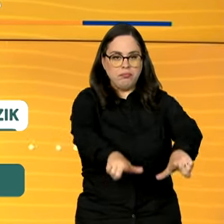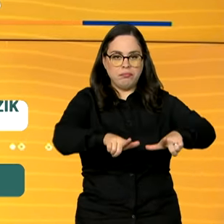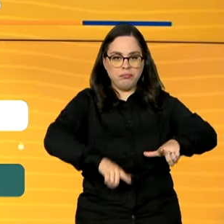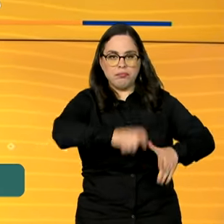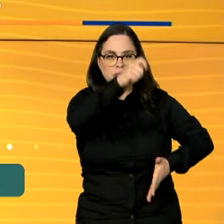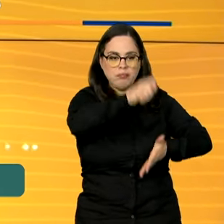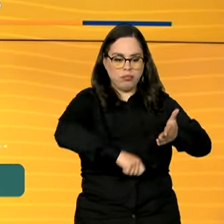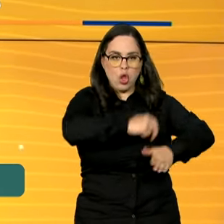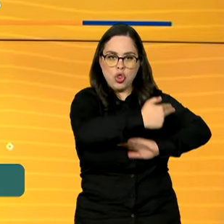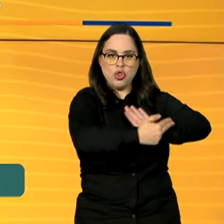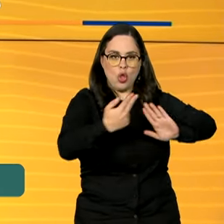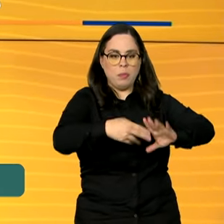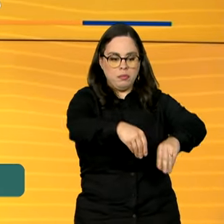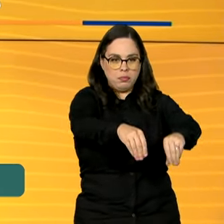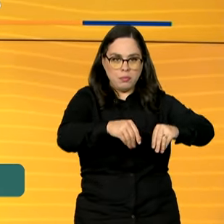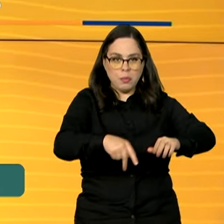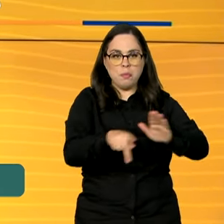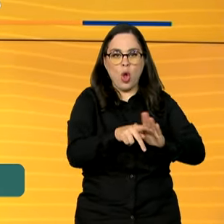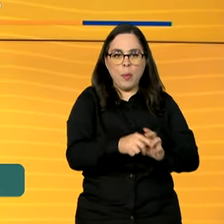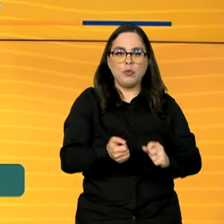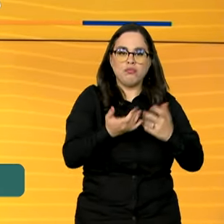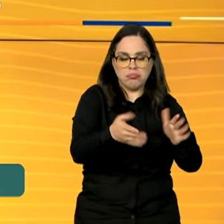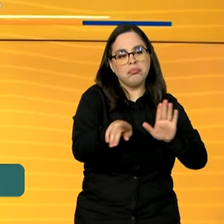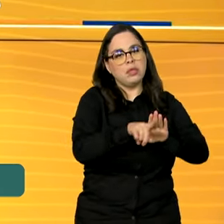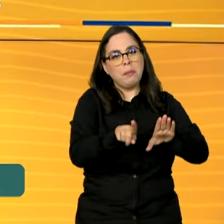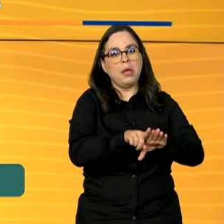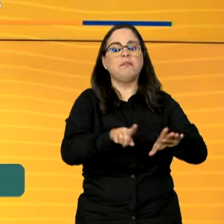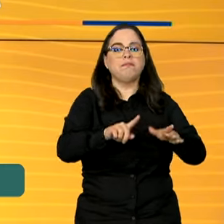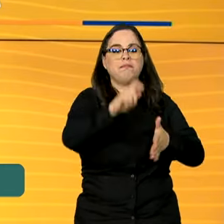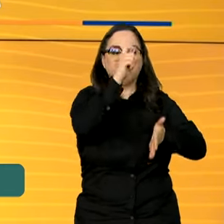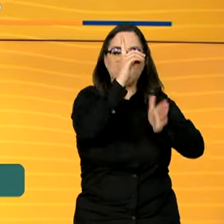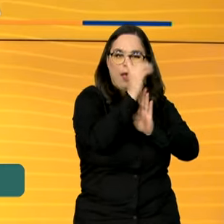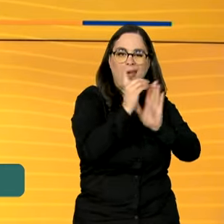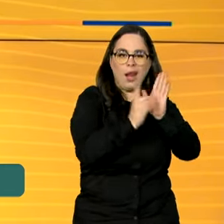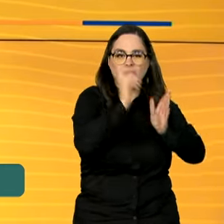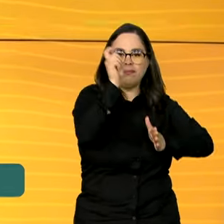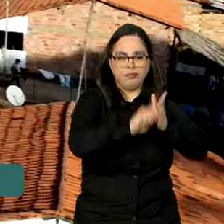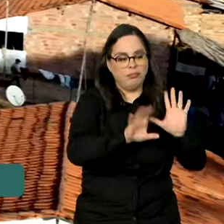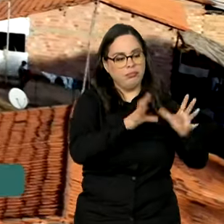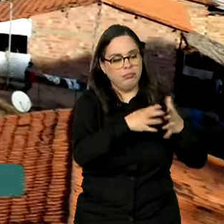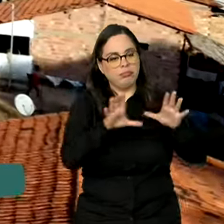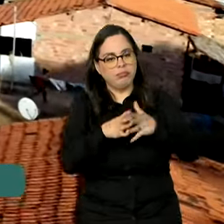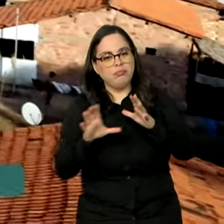beneficiam os moradores de Mamuna e de outros territórios quilombolas da região.